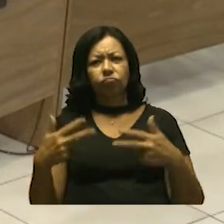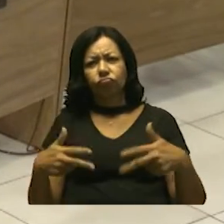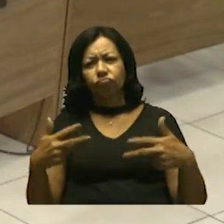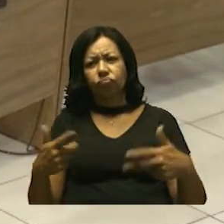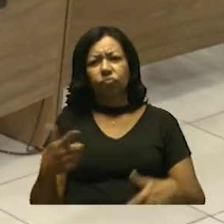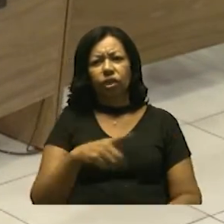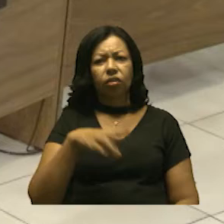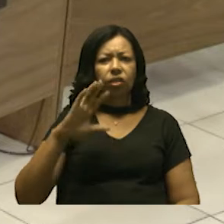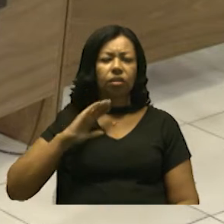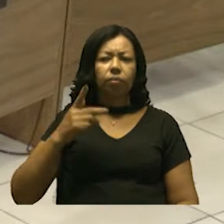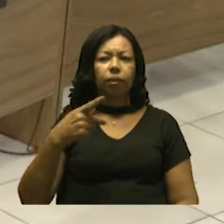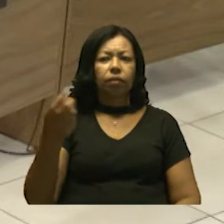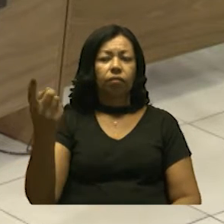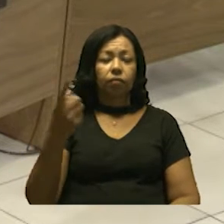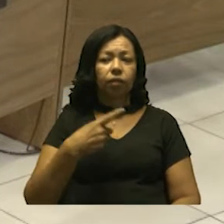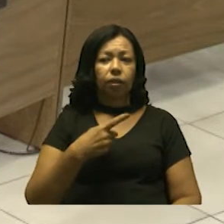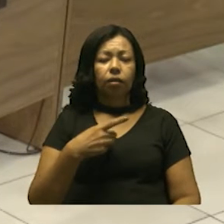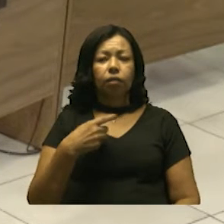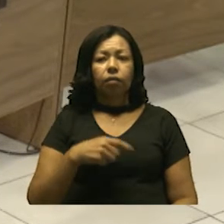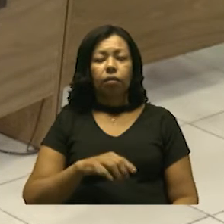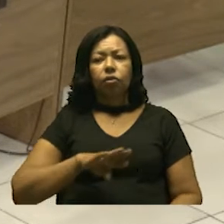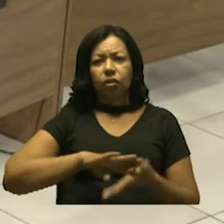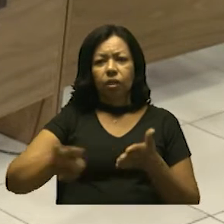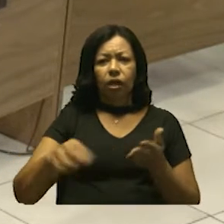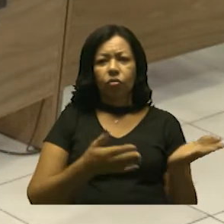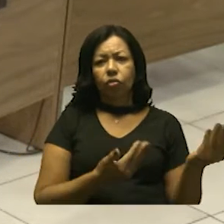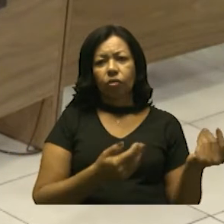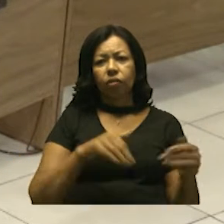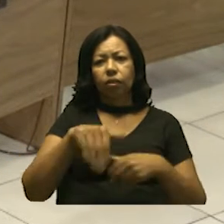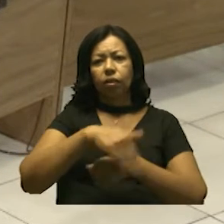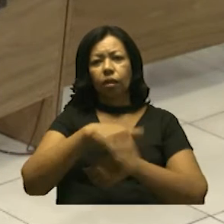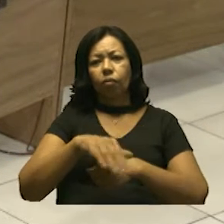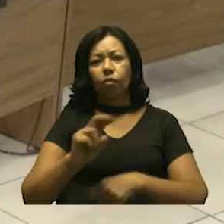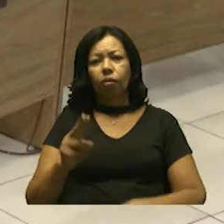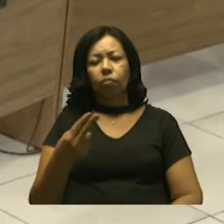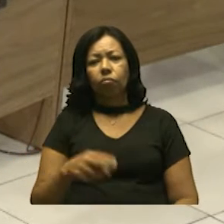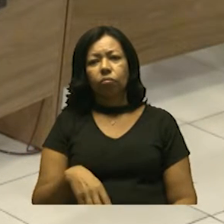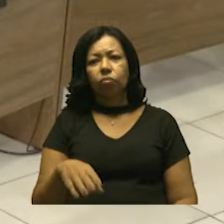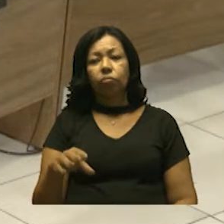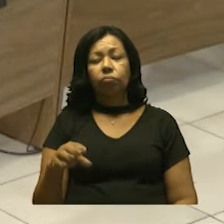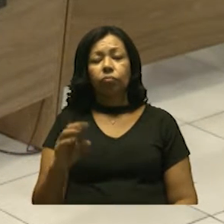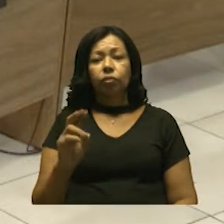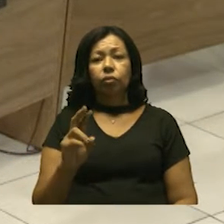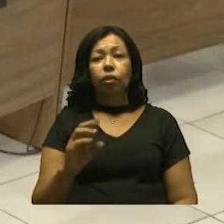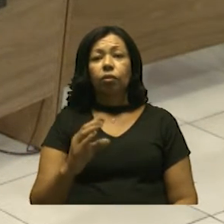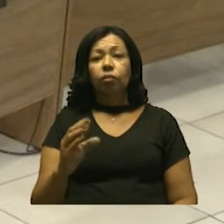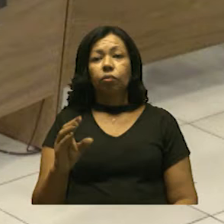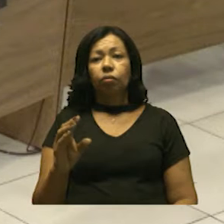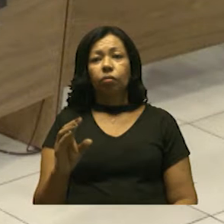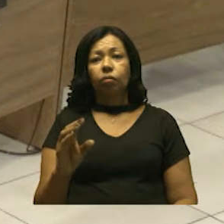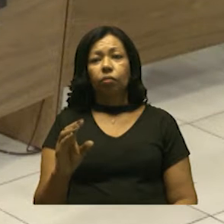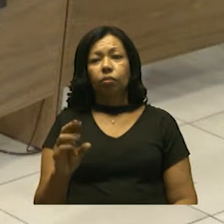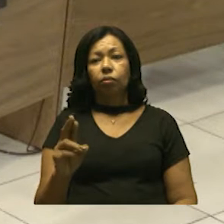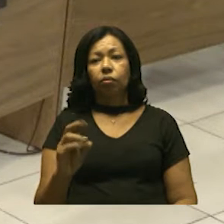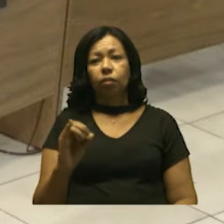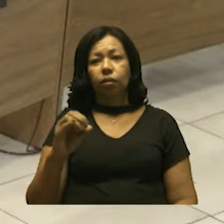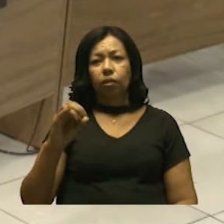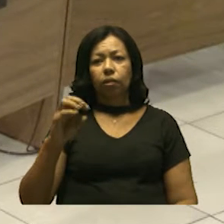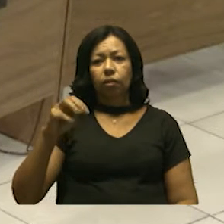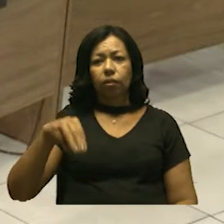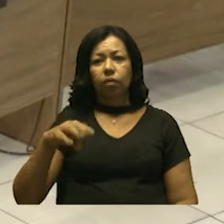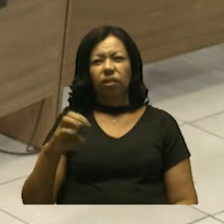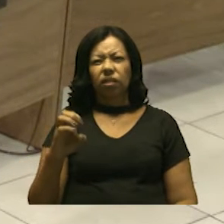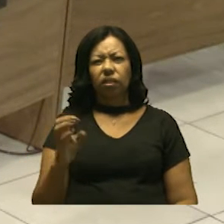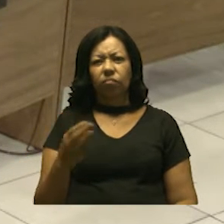semana para que venha tirar a juventude da rua, até mesmo da criminalidade, da marginalidade. Nós temos um projeto de lei aprovado